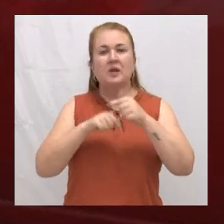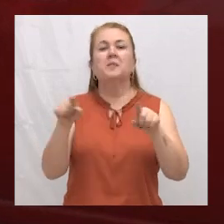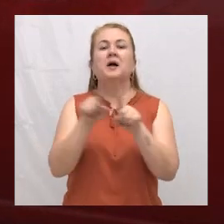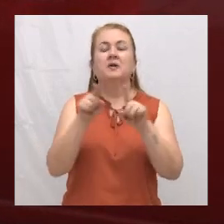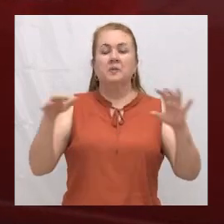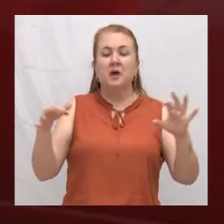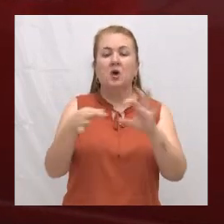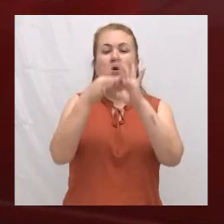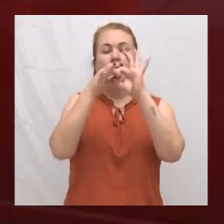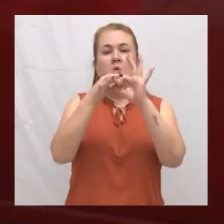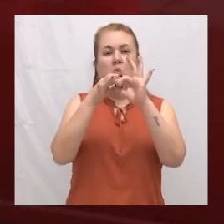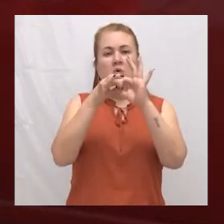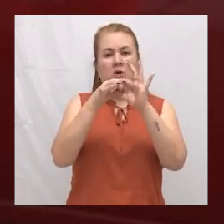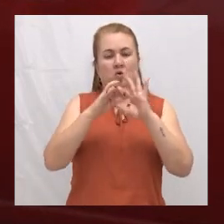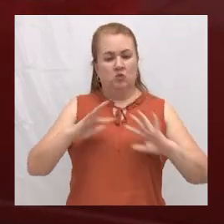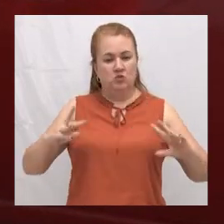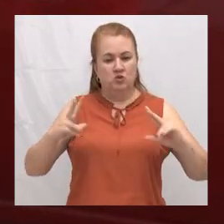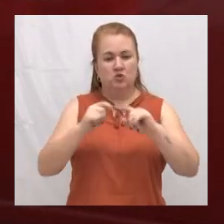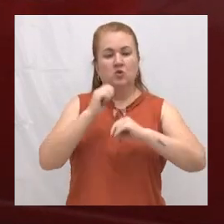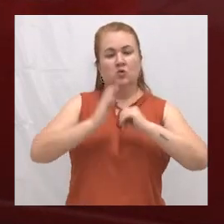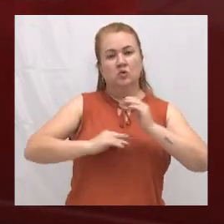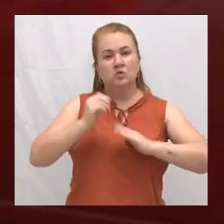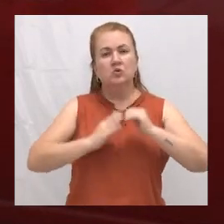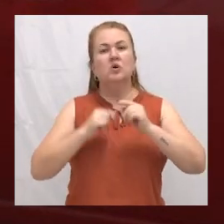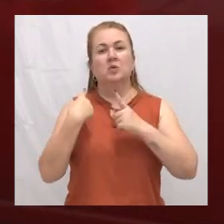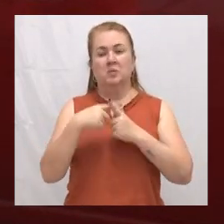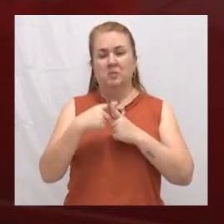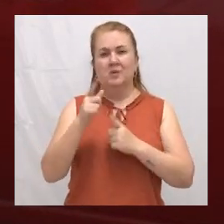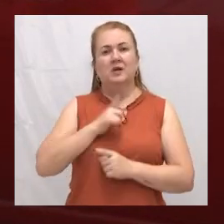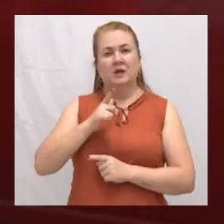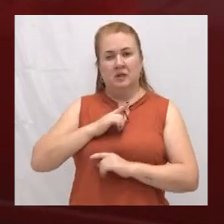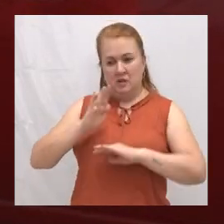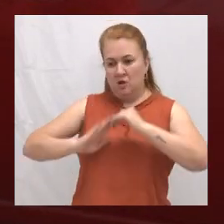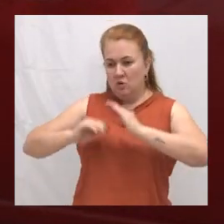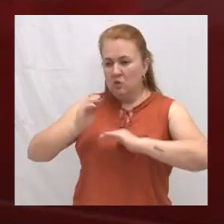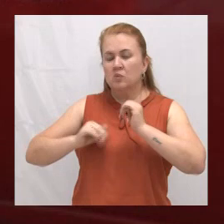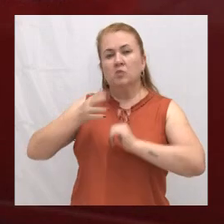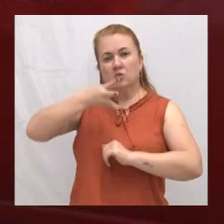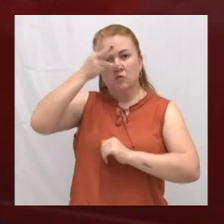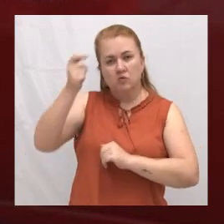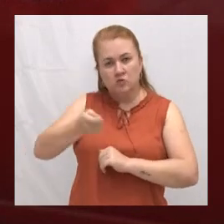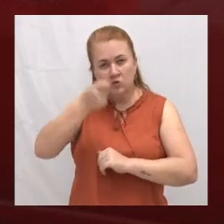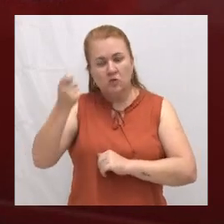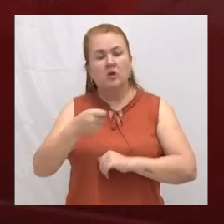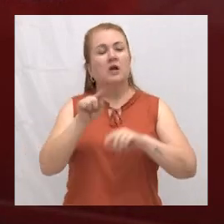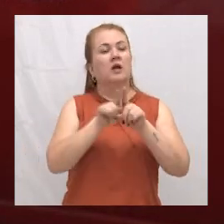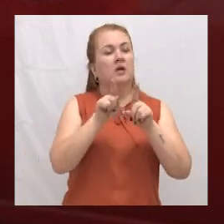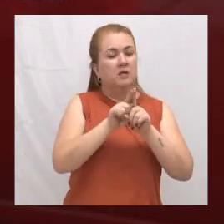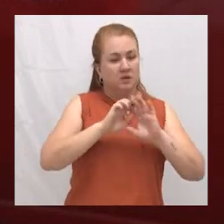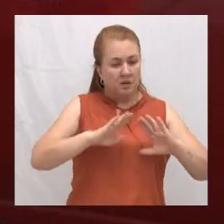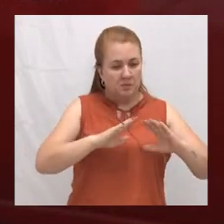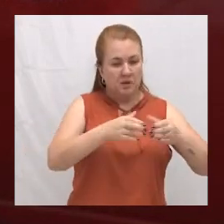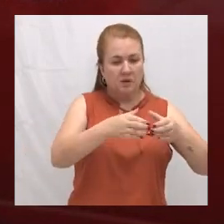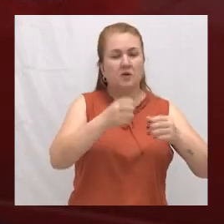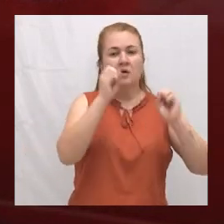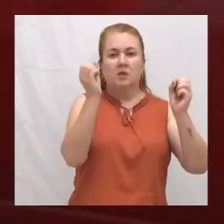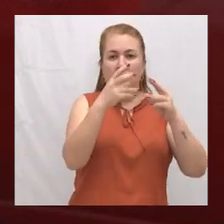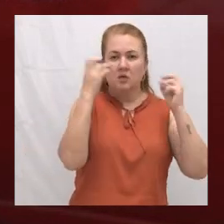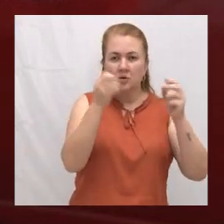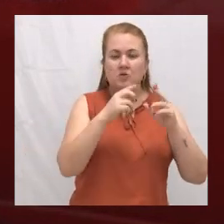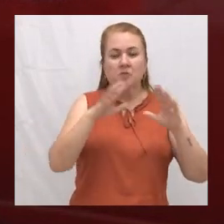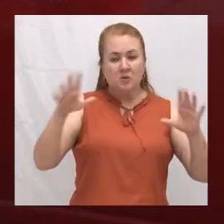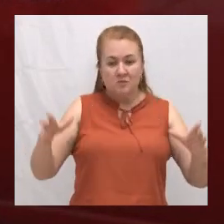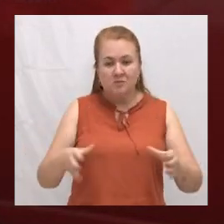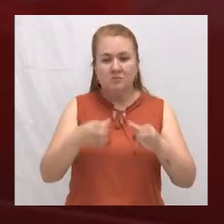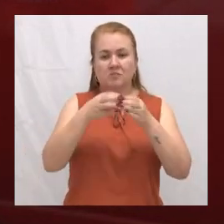guarnição. Nós temos uma parte de uma guarnição do Corpo de Bombeiros, uma parte da guarnição do SAMU que se complementam.